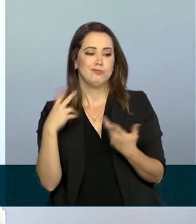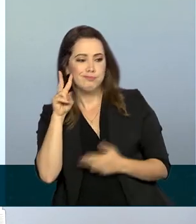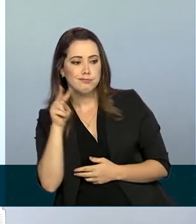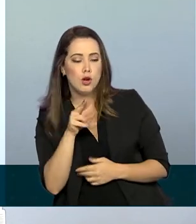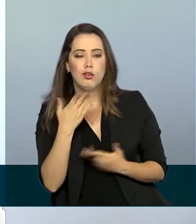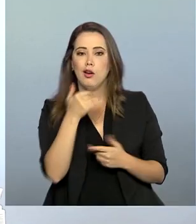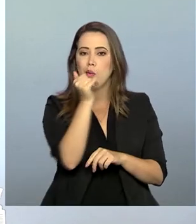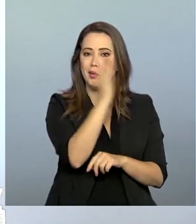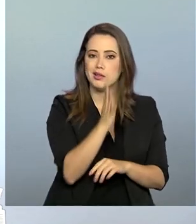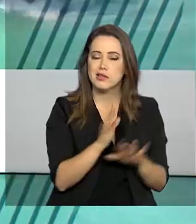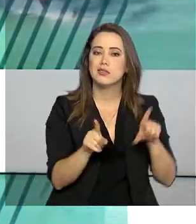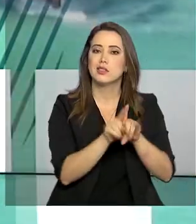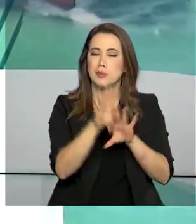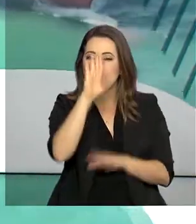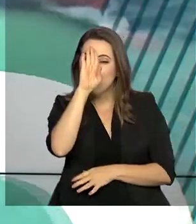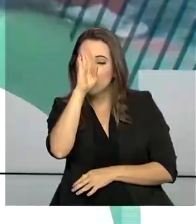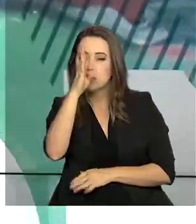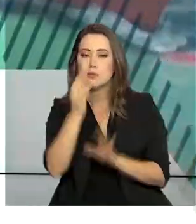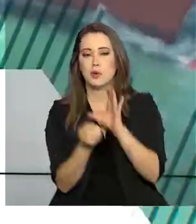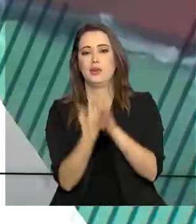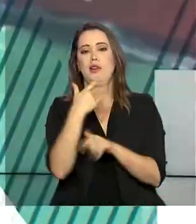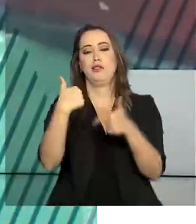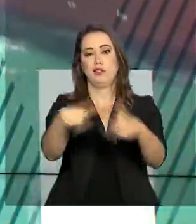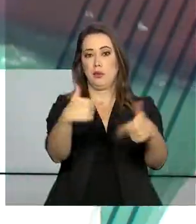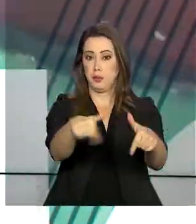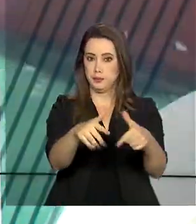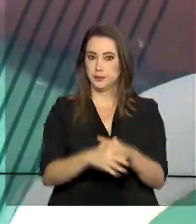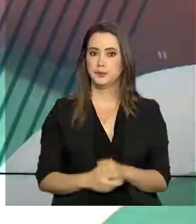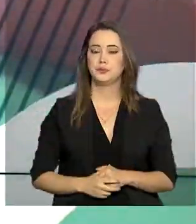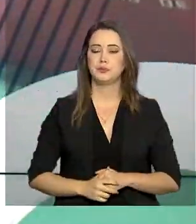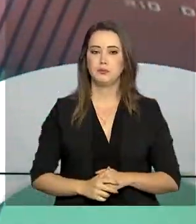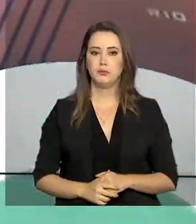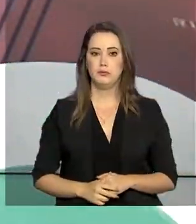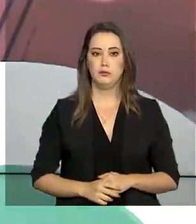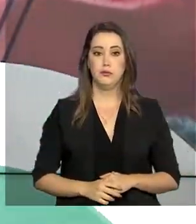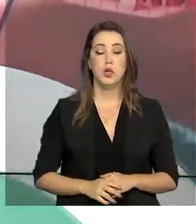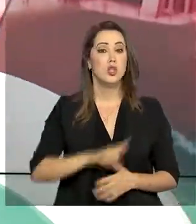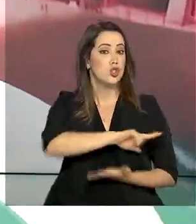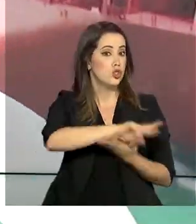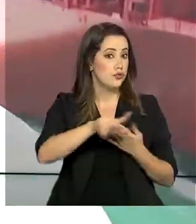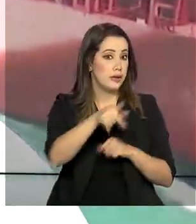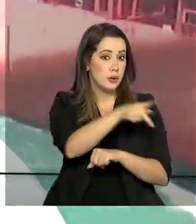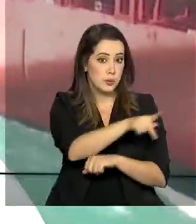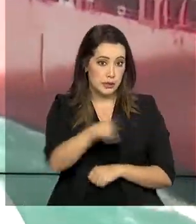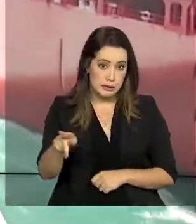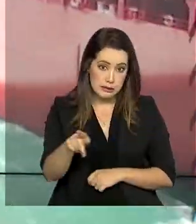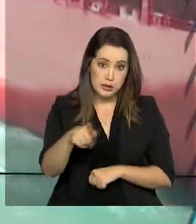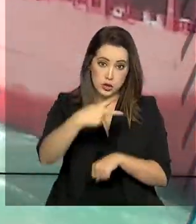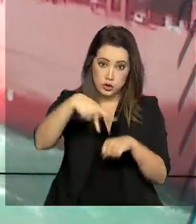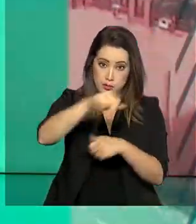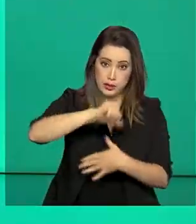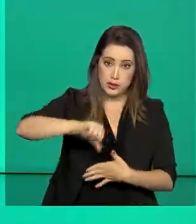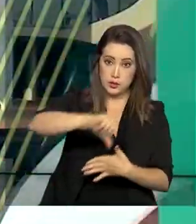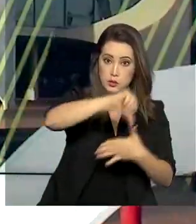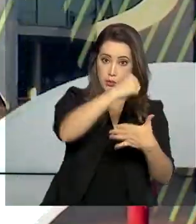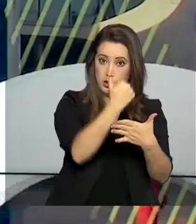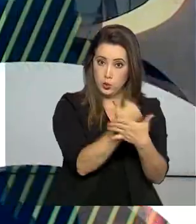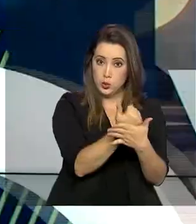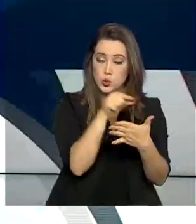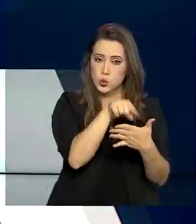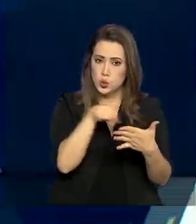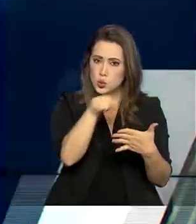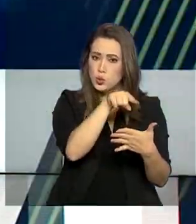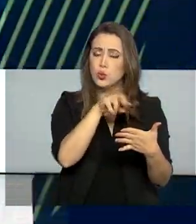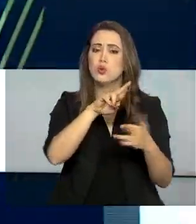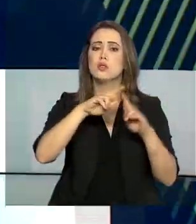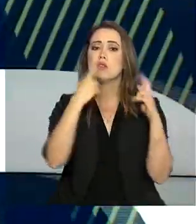gerar emprego. Os presidentes dos países do Mercosul se reuniram hoje em mais uma cúpula